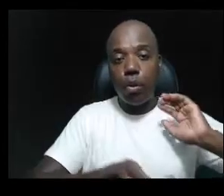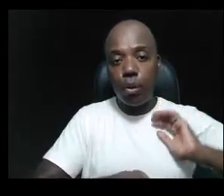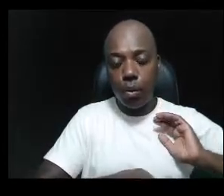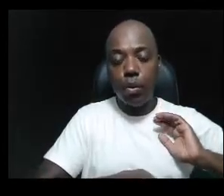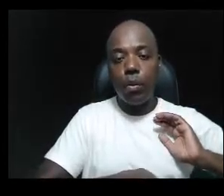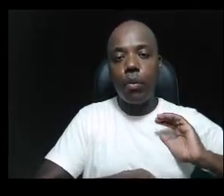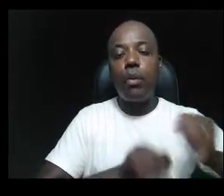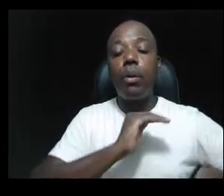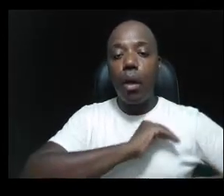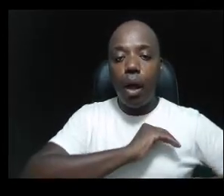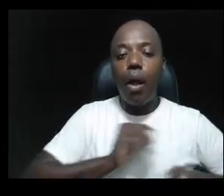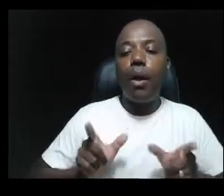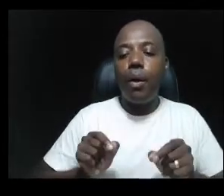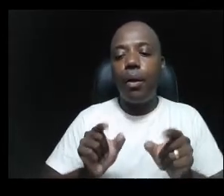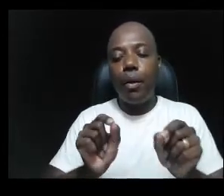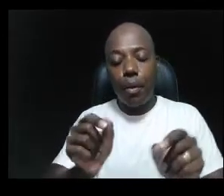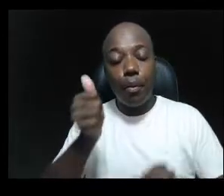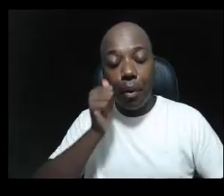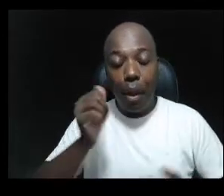Muito obrigada.